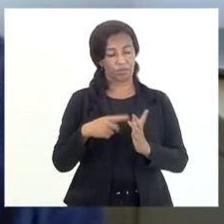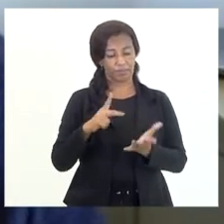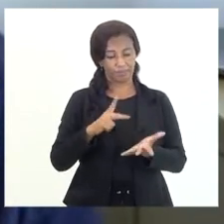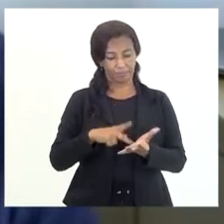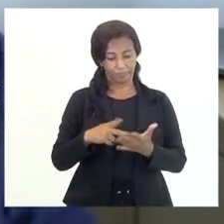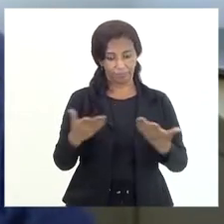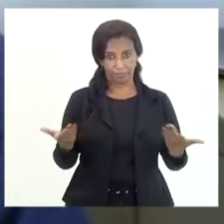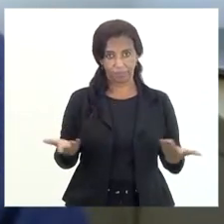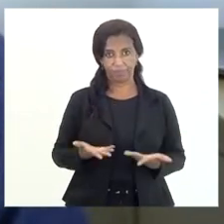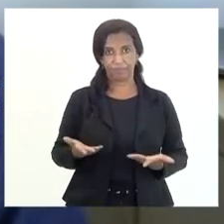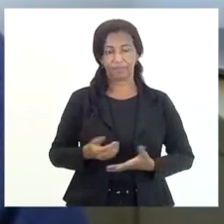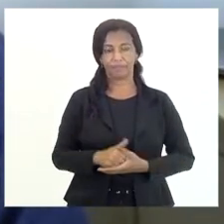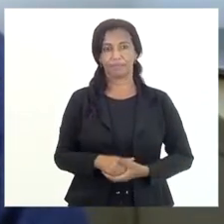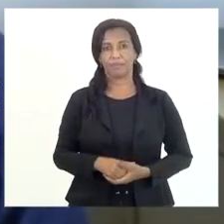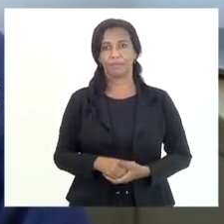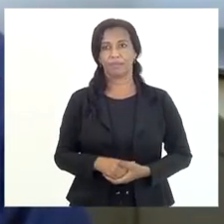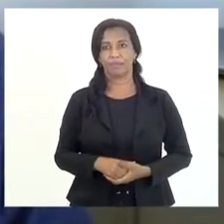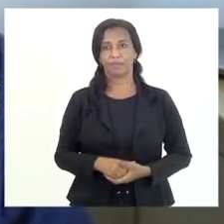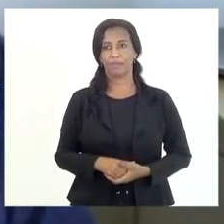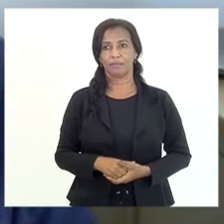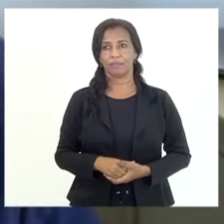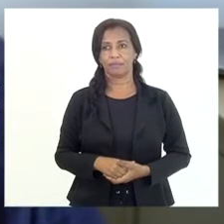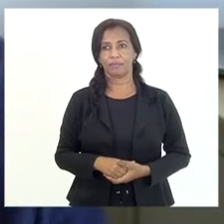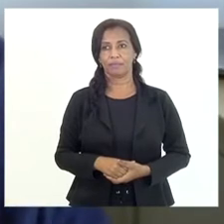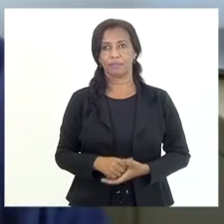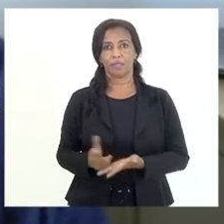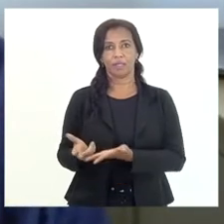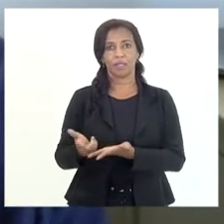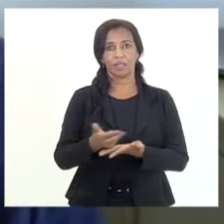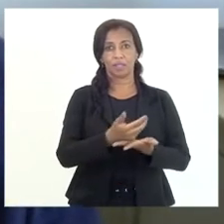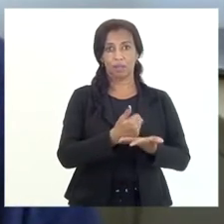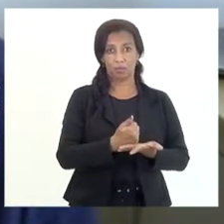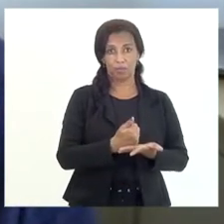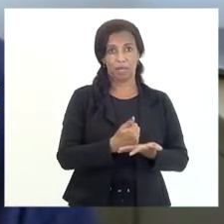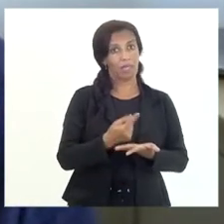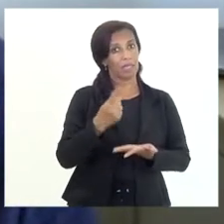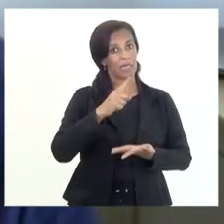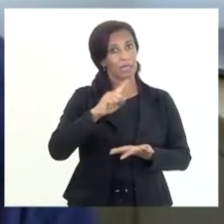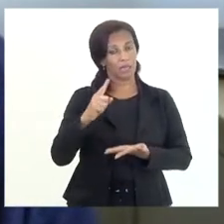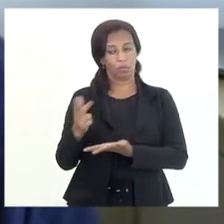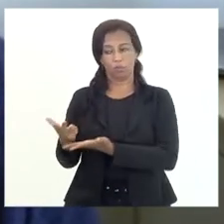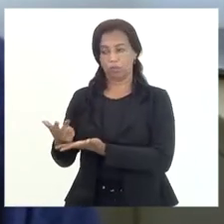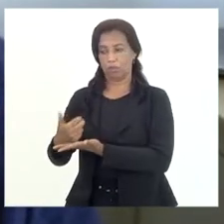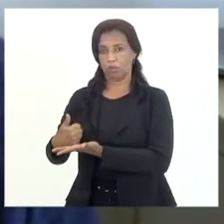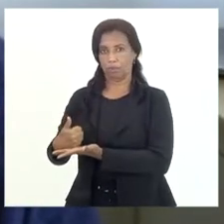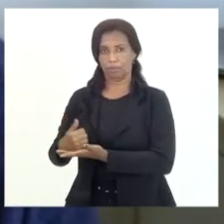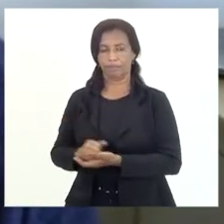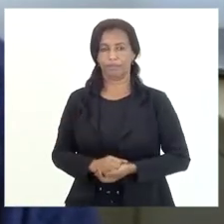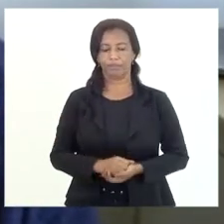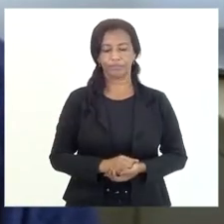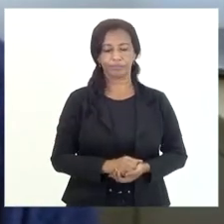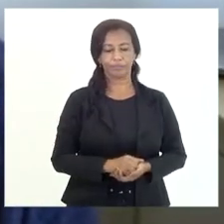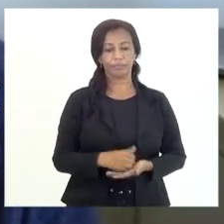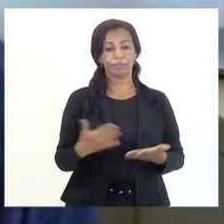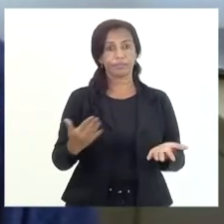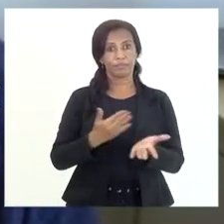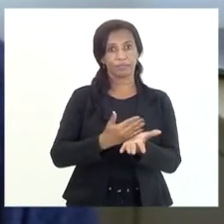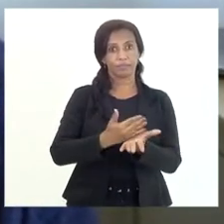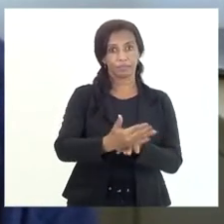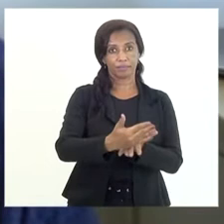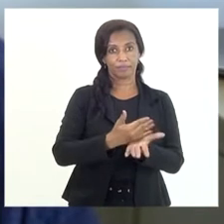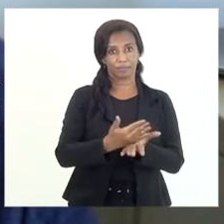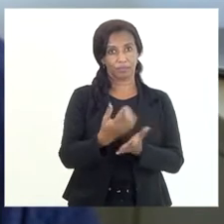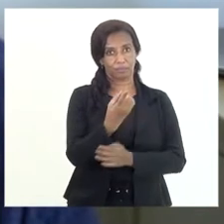tributária, da não tributária. Então, queria inicialmente, doutor,